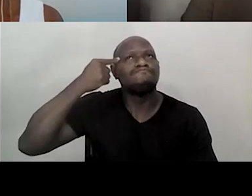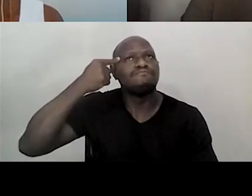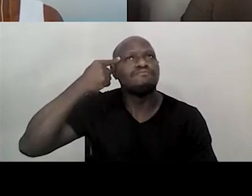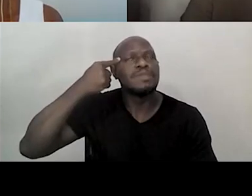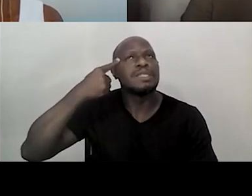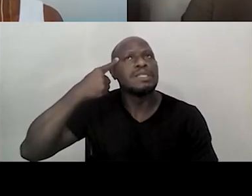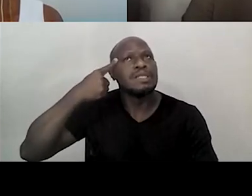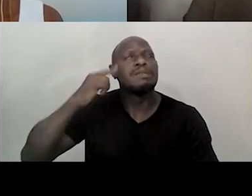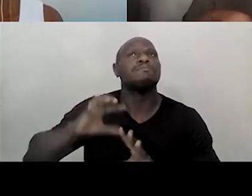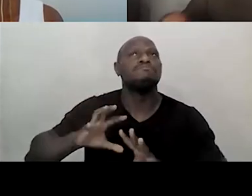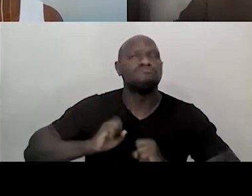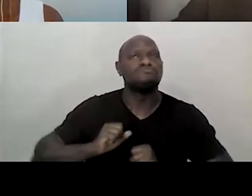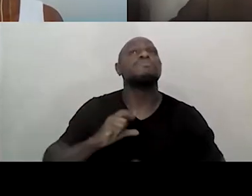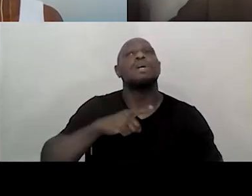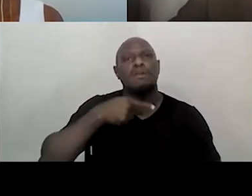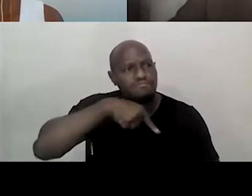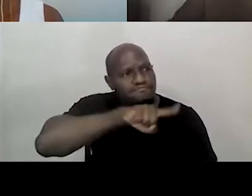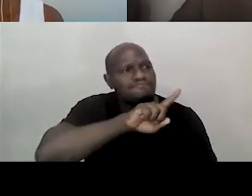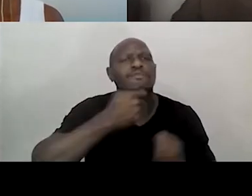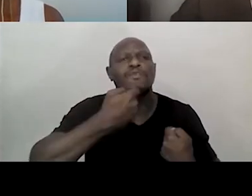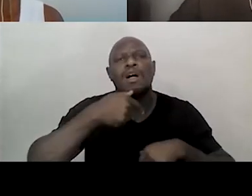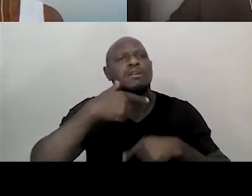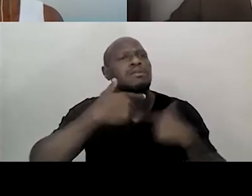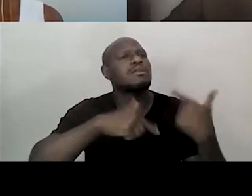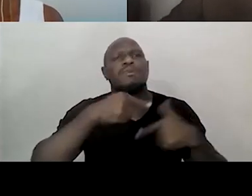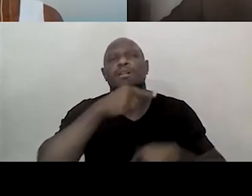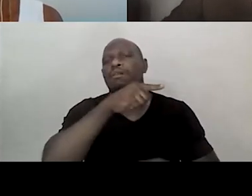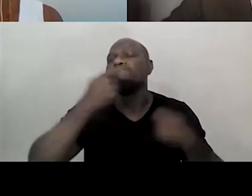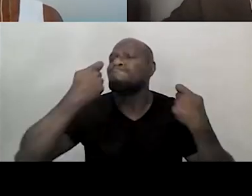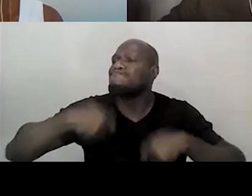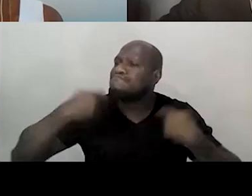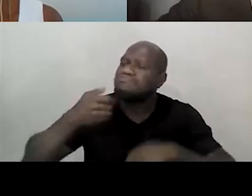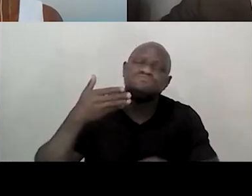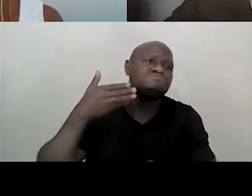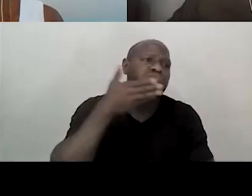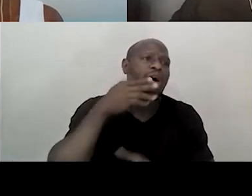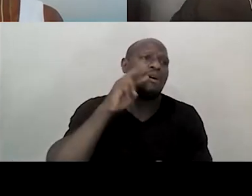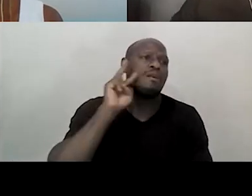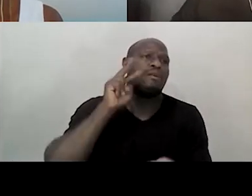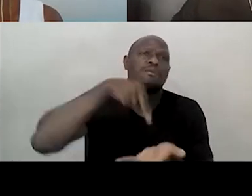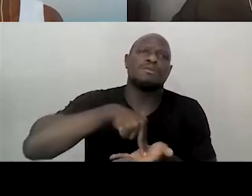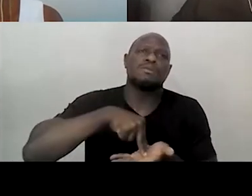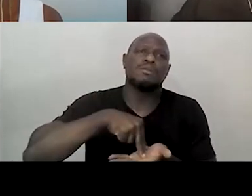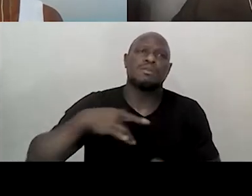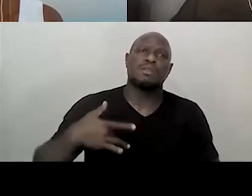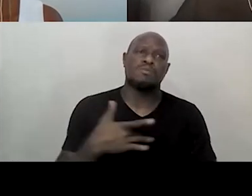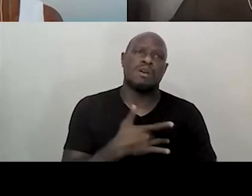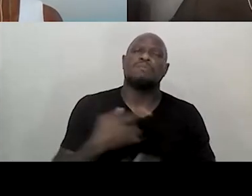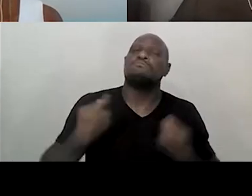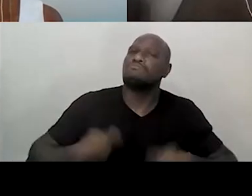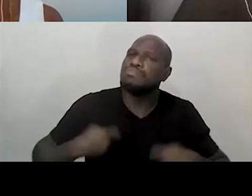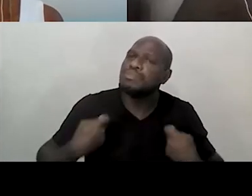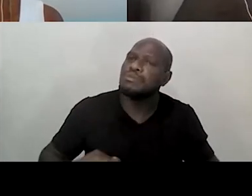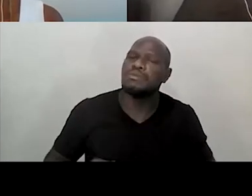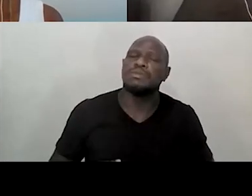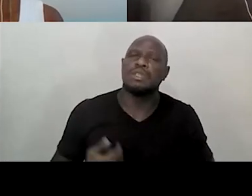eu tinha que ir lá para fazer esse trabalho e que eu precisava estar saudável. então